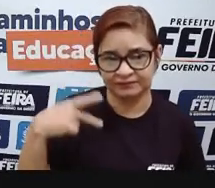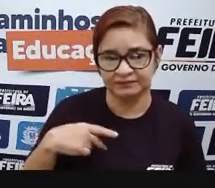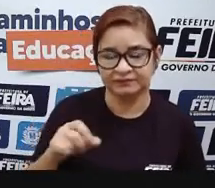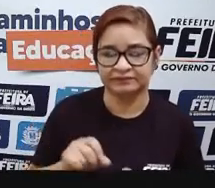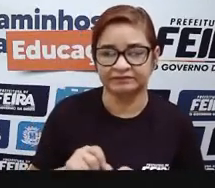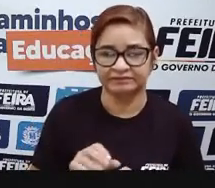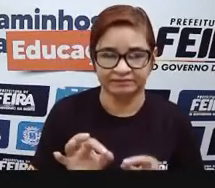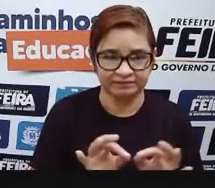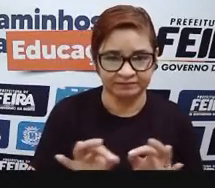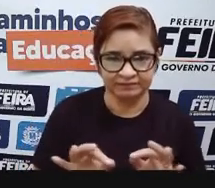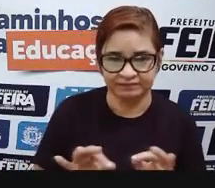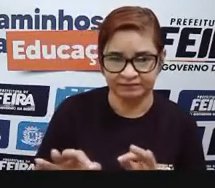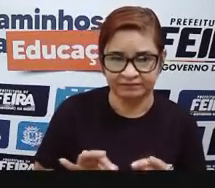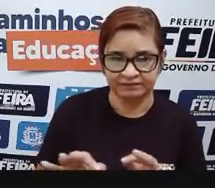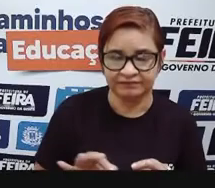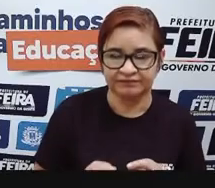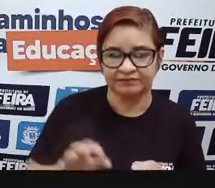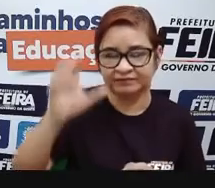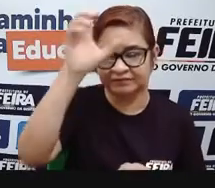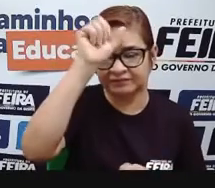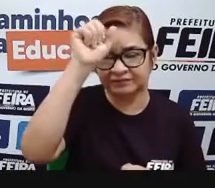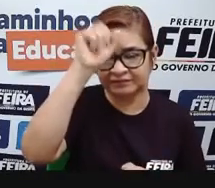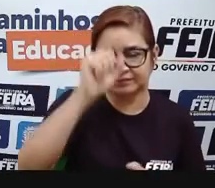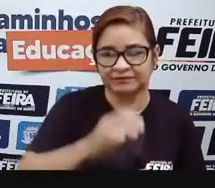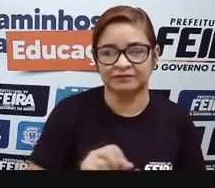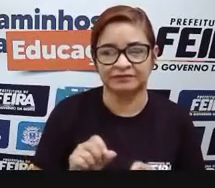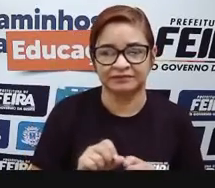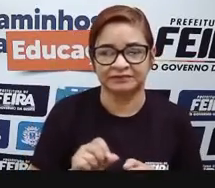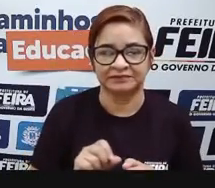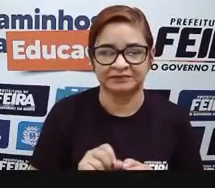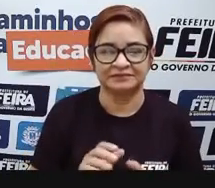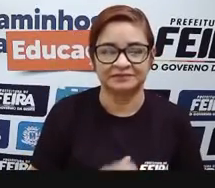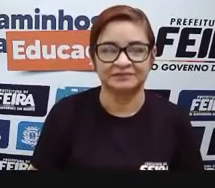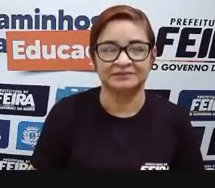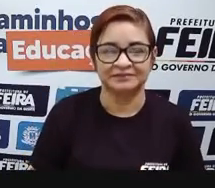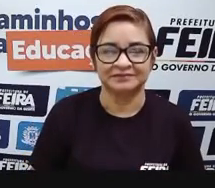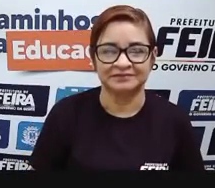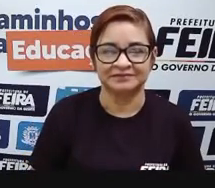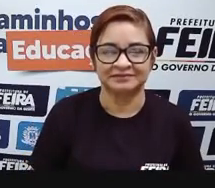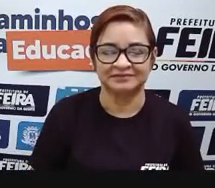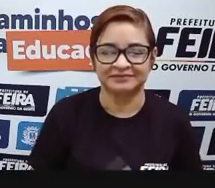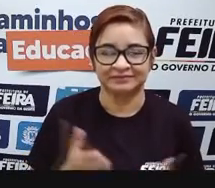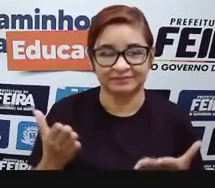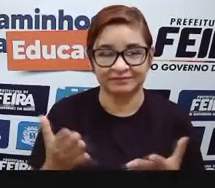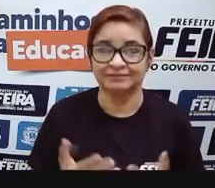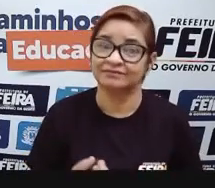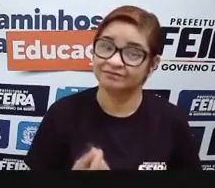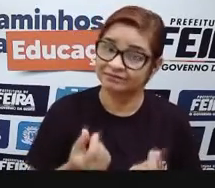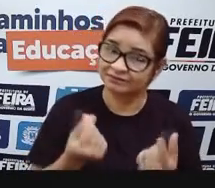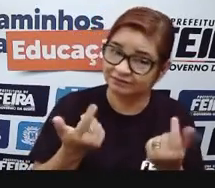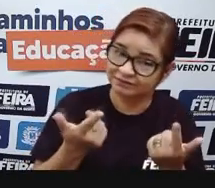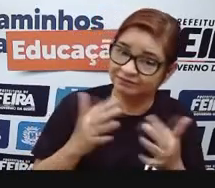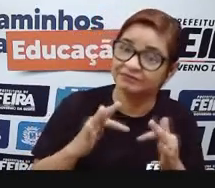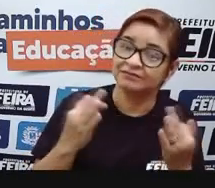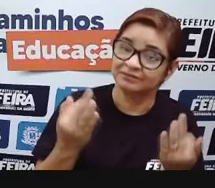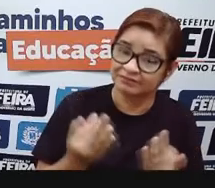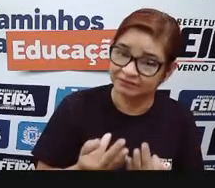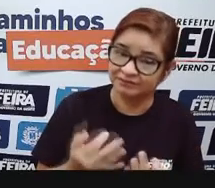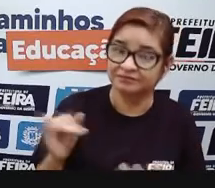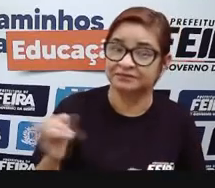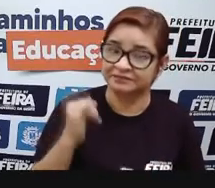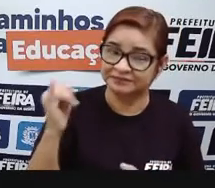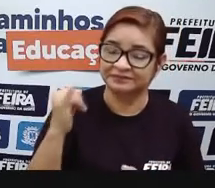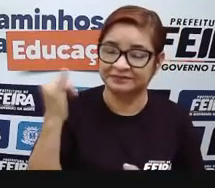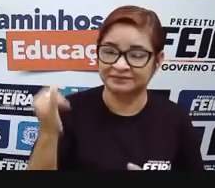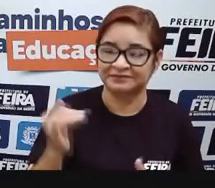meses que eu aprendi a fazer. Ah, aprendi a fazer. A galinha pitadinha. A galinha pitadinha. Valeu, Denilson, o é o nome? Denilson Pinheiro. Denilson?